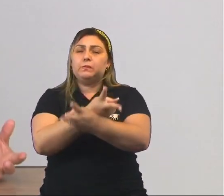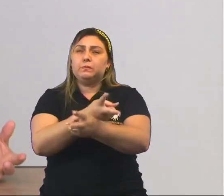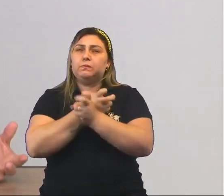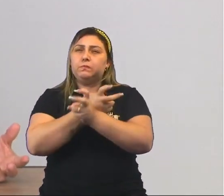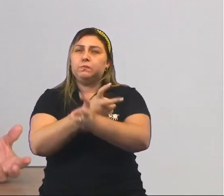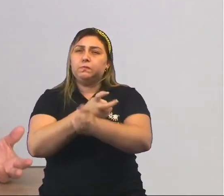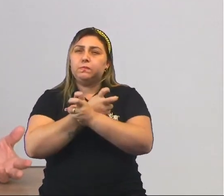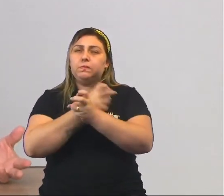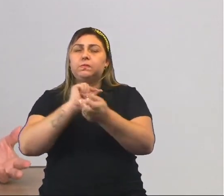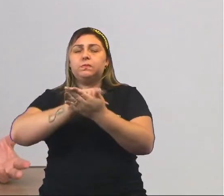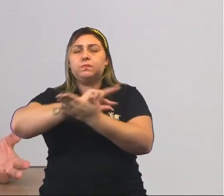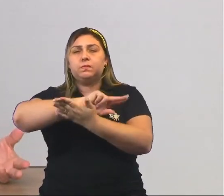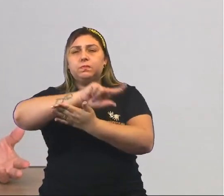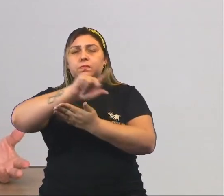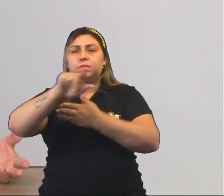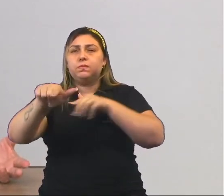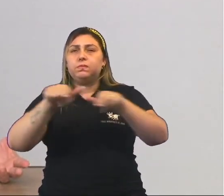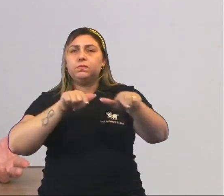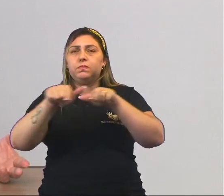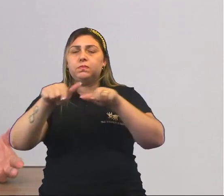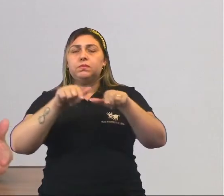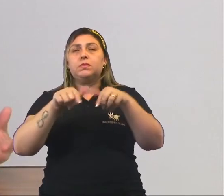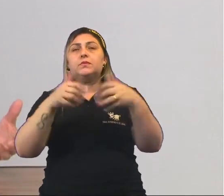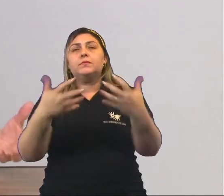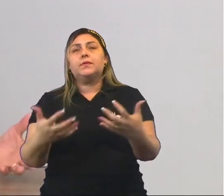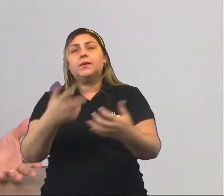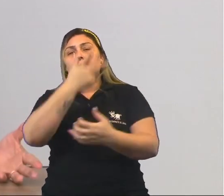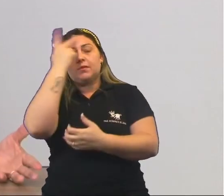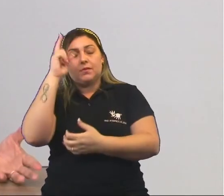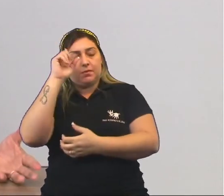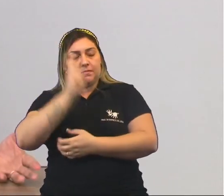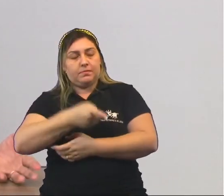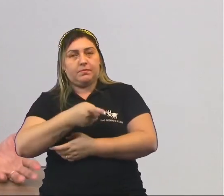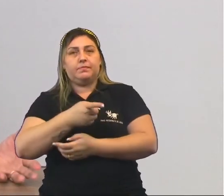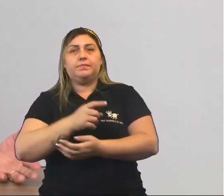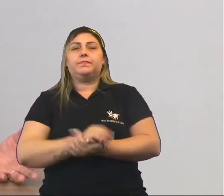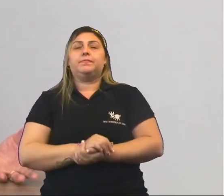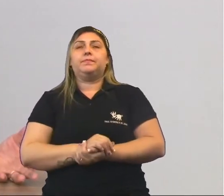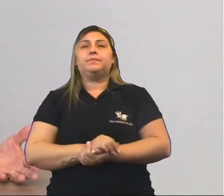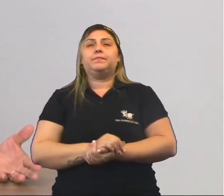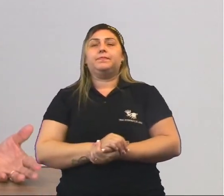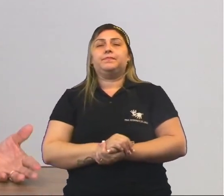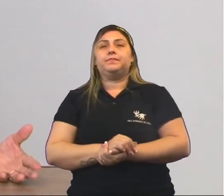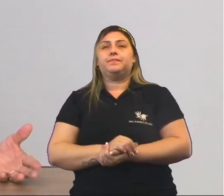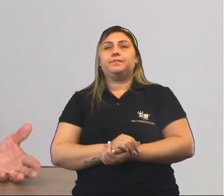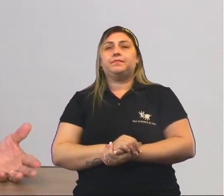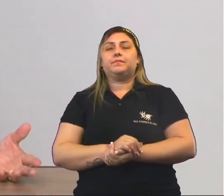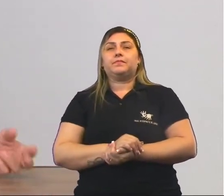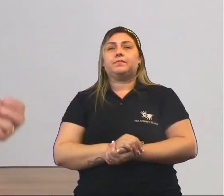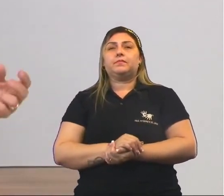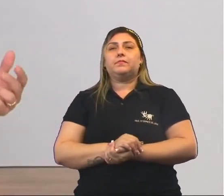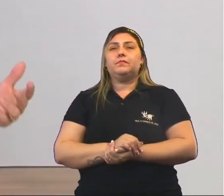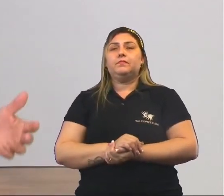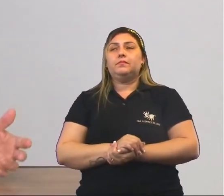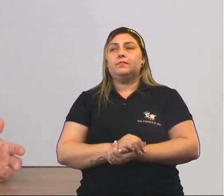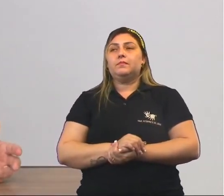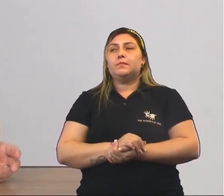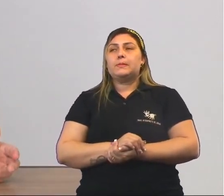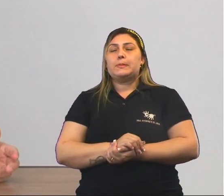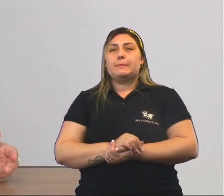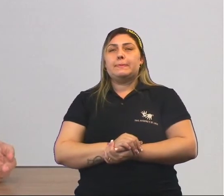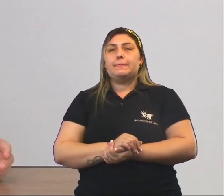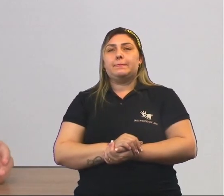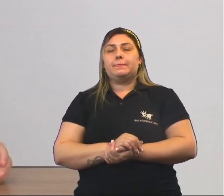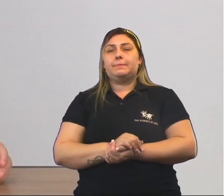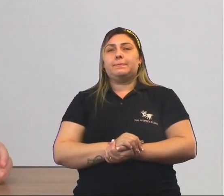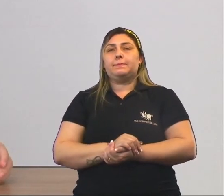ali para exercer várias atividades, como bem quer a pessoa que se acha proprietária do escravo. Entre